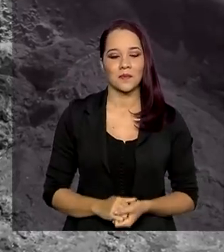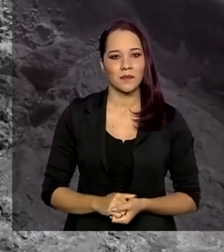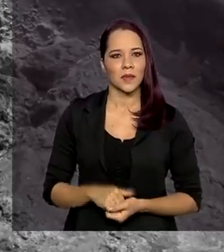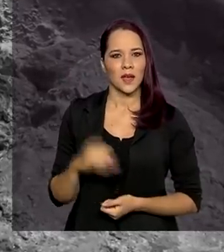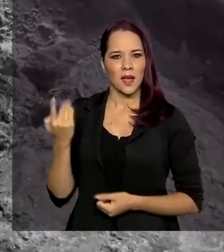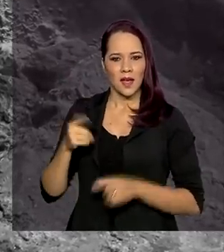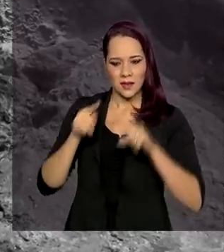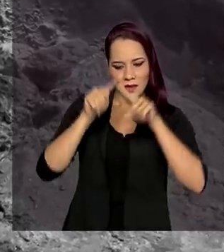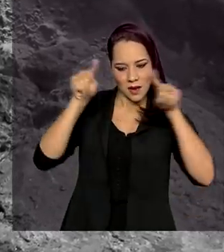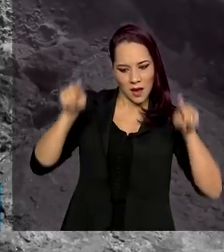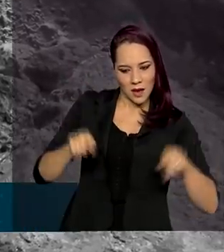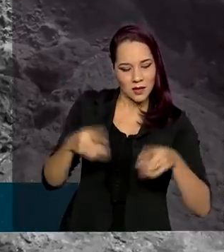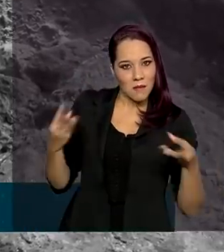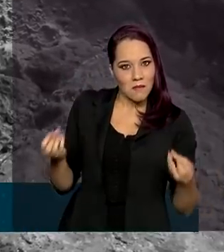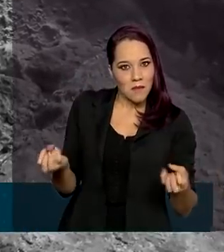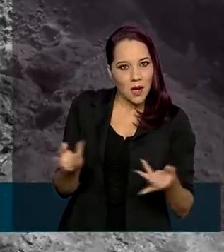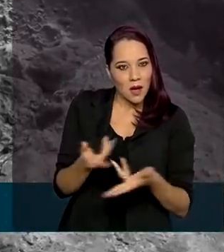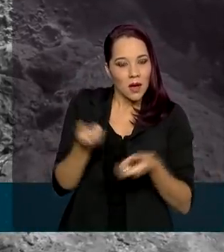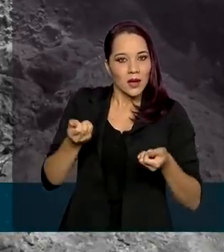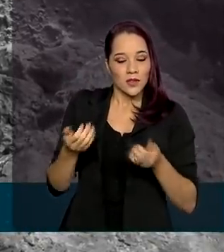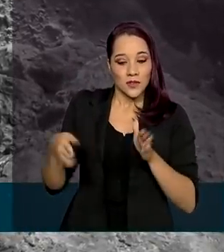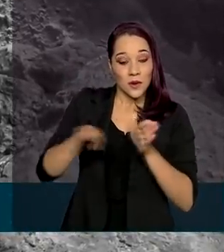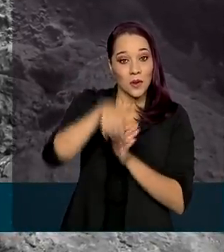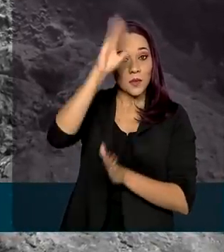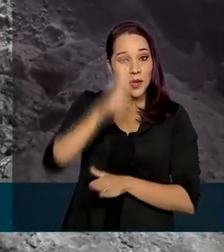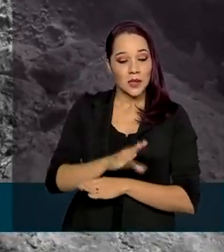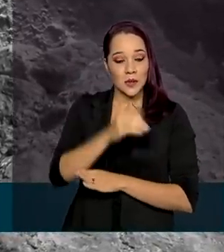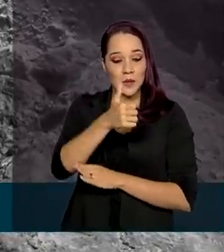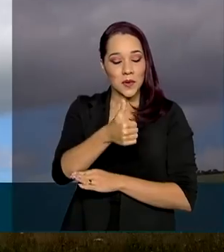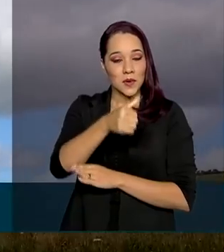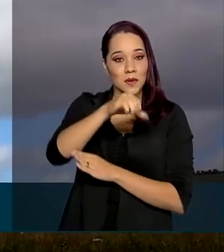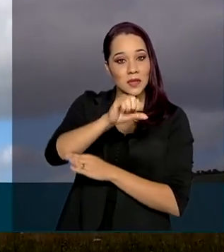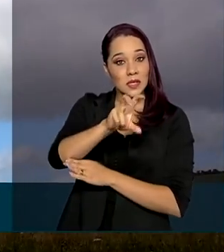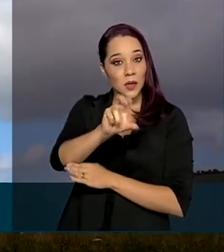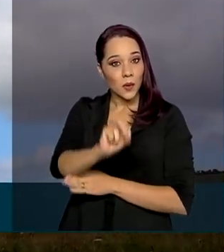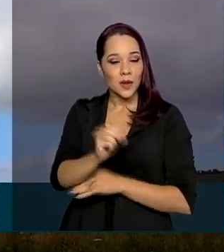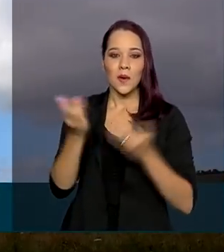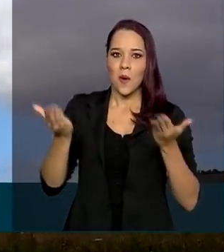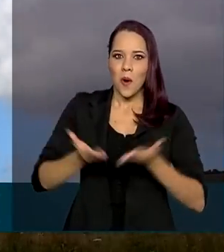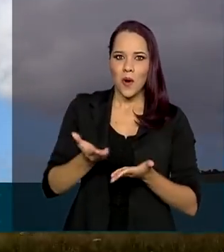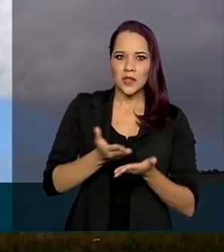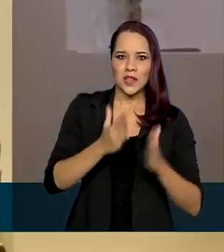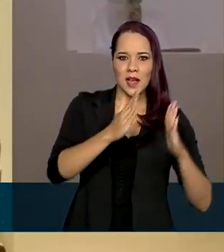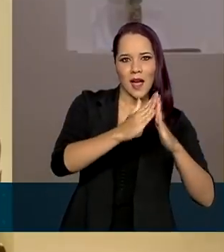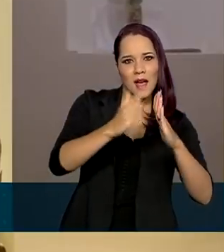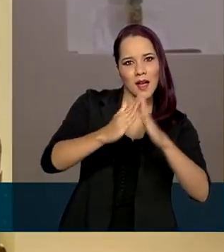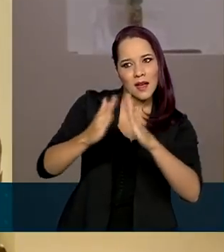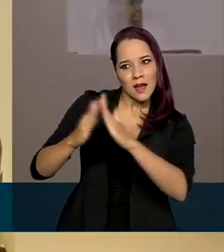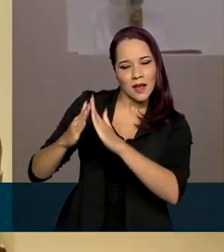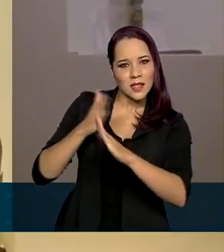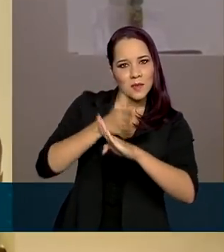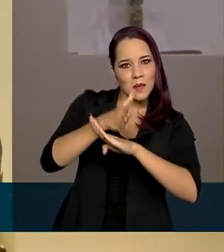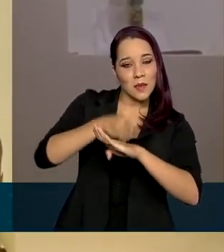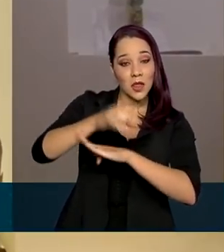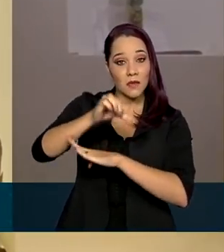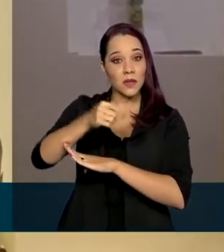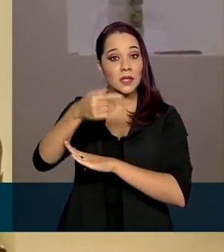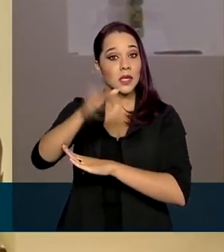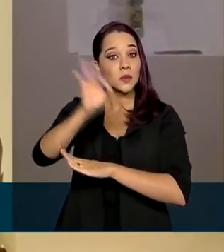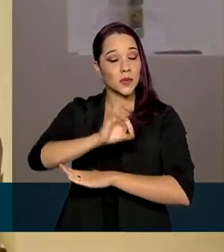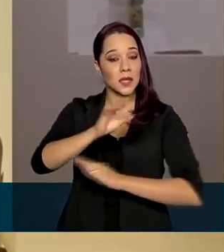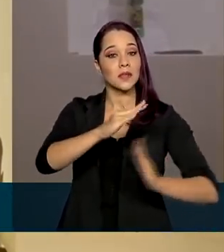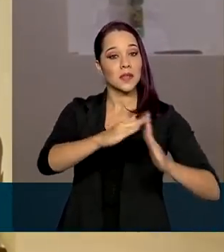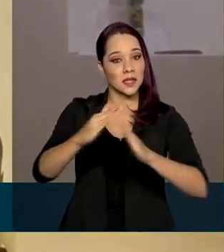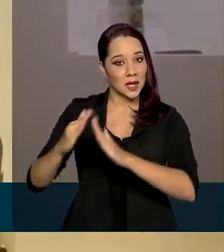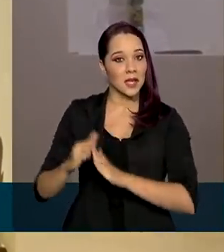Caixa Mágica chegou ao Brasil em 1950 e hoje está presente em mais de 97% dos